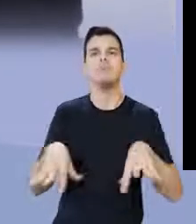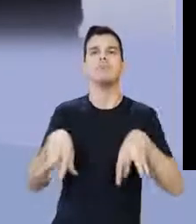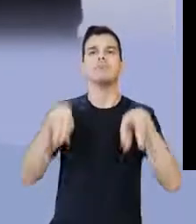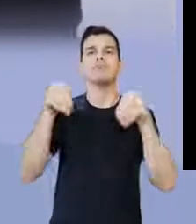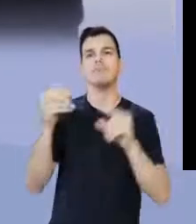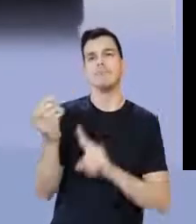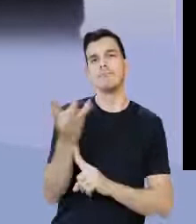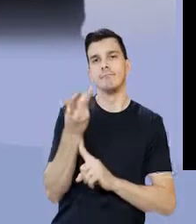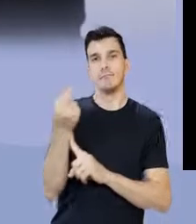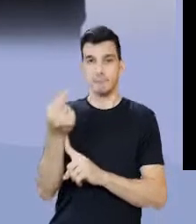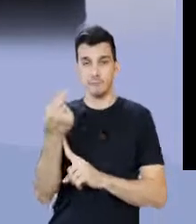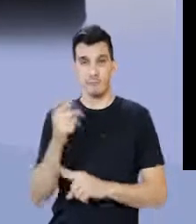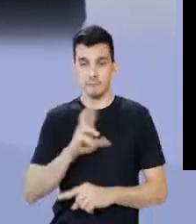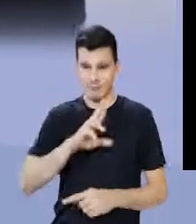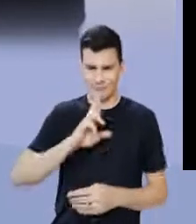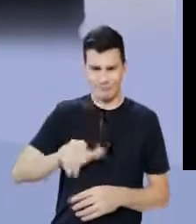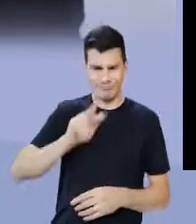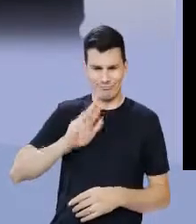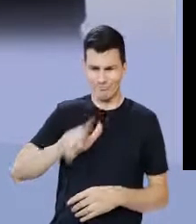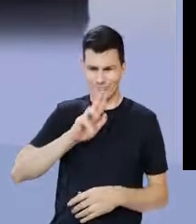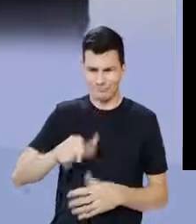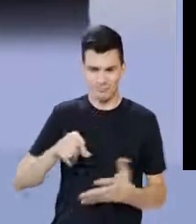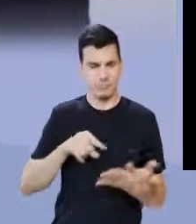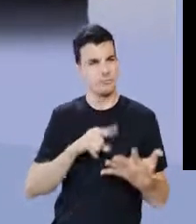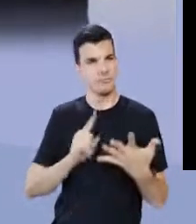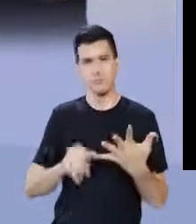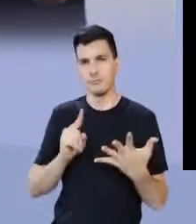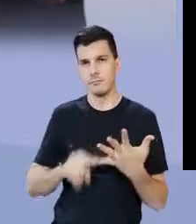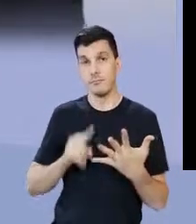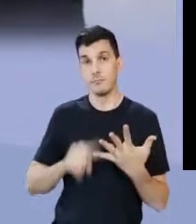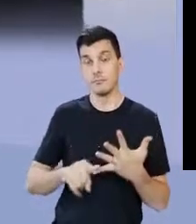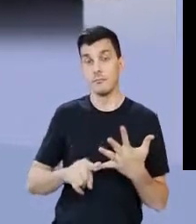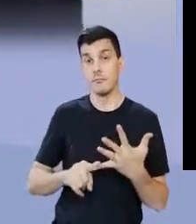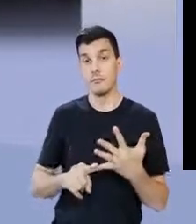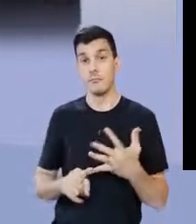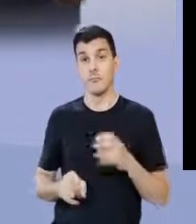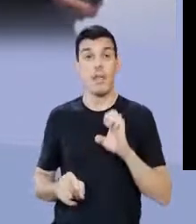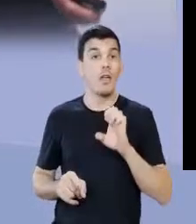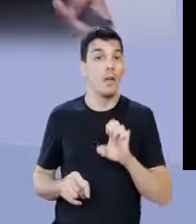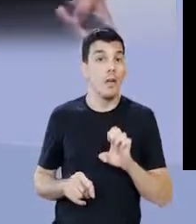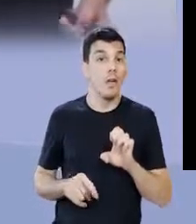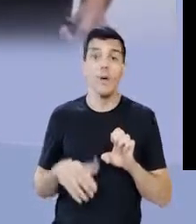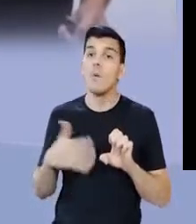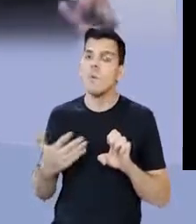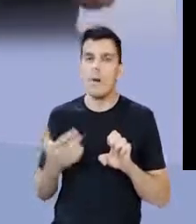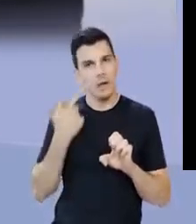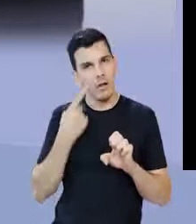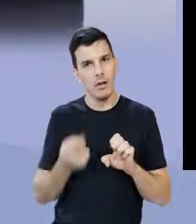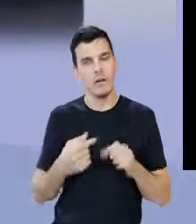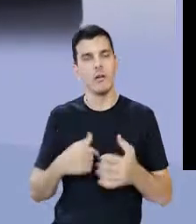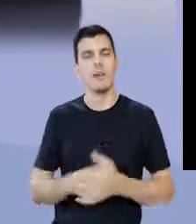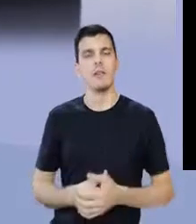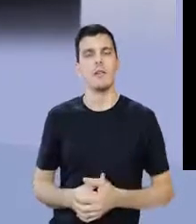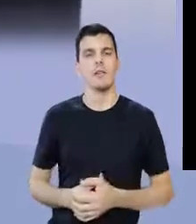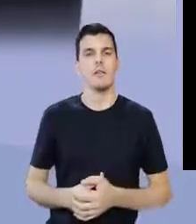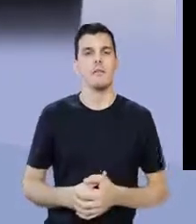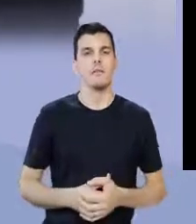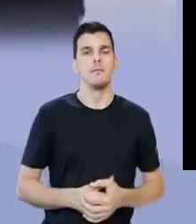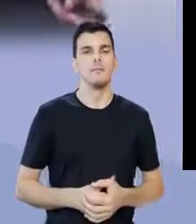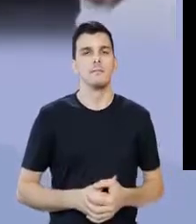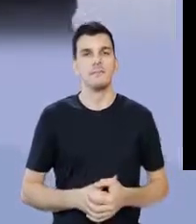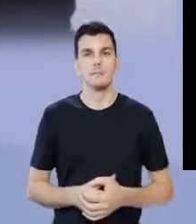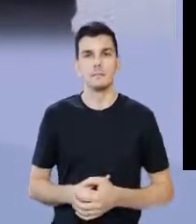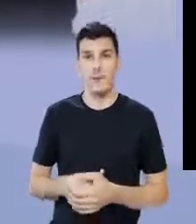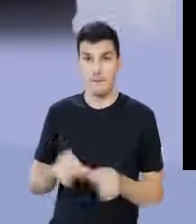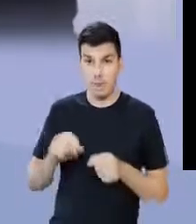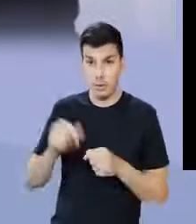clássico, para favorecer a participação política, nossa, Mussolini, favorecer a participação política do povo? Nunca, né? Pessoal, ele é um ditador.